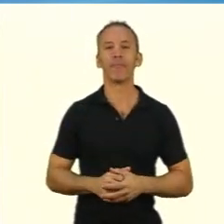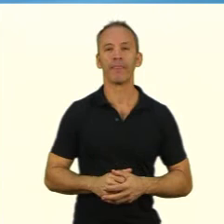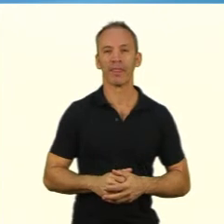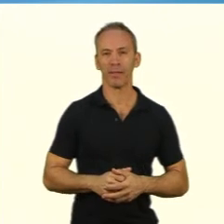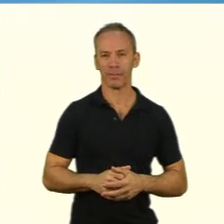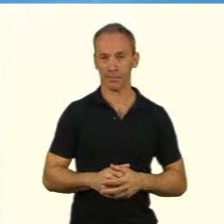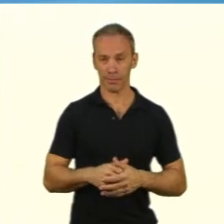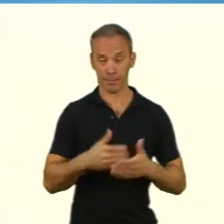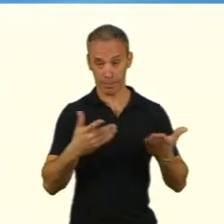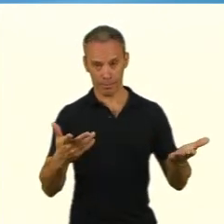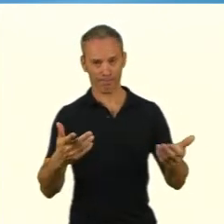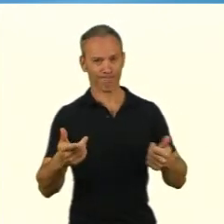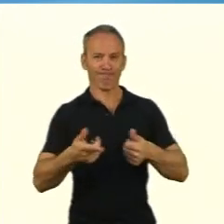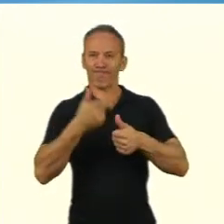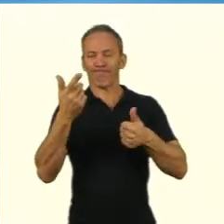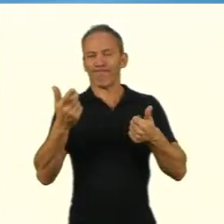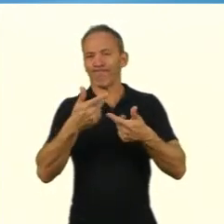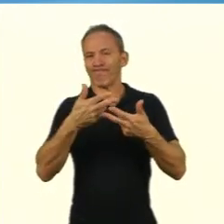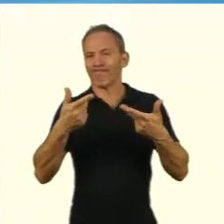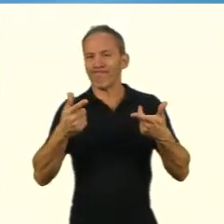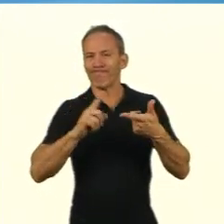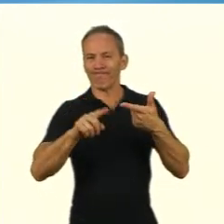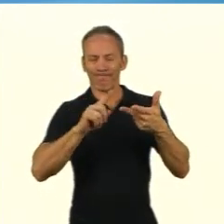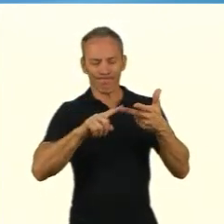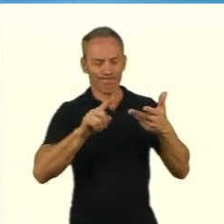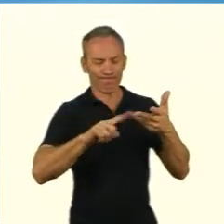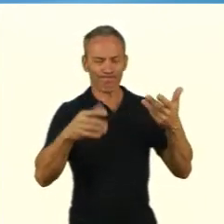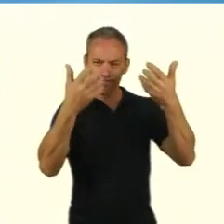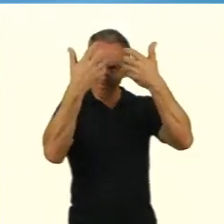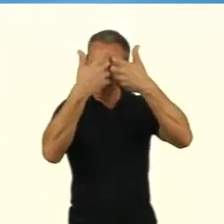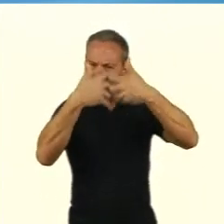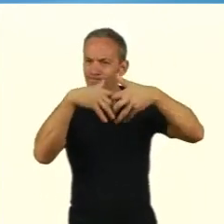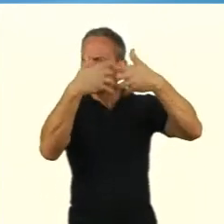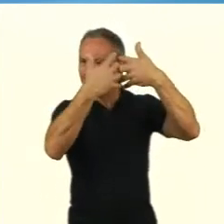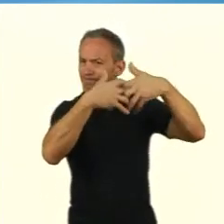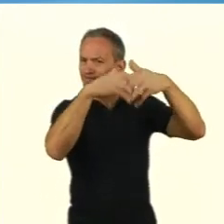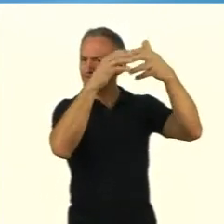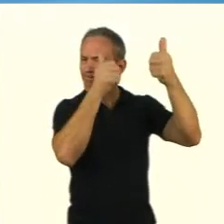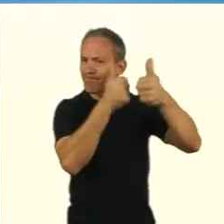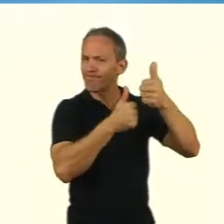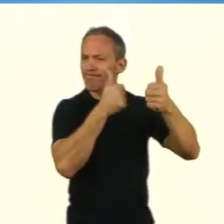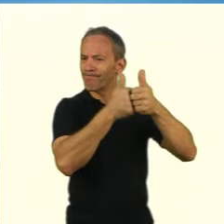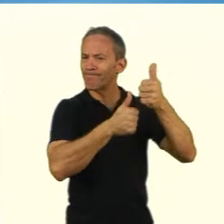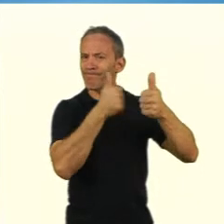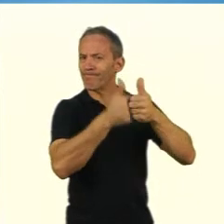enquanto negra, proveniente de classe popular, tive que optar por um curso noturno,